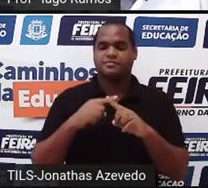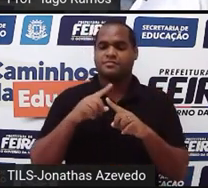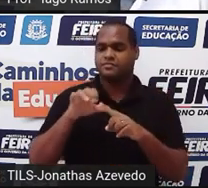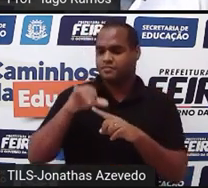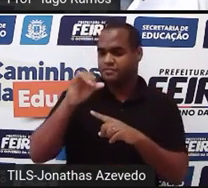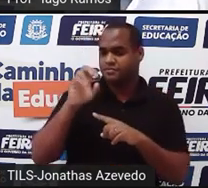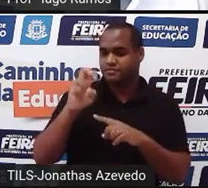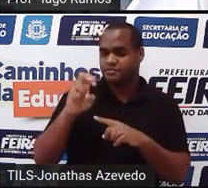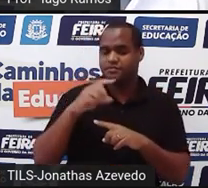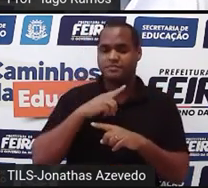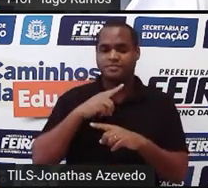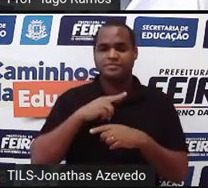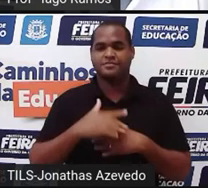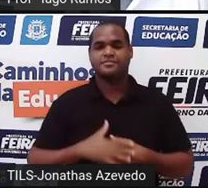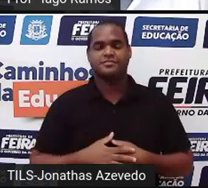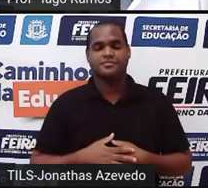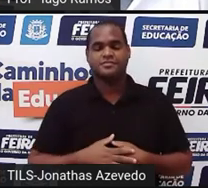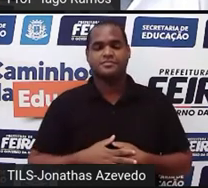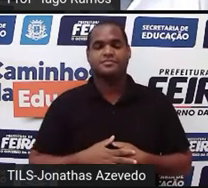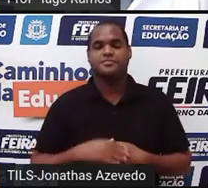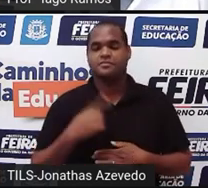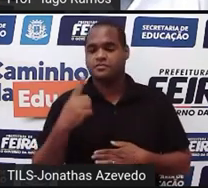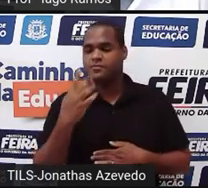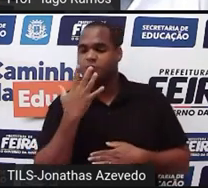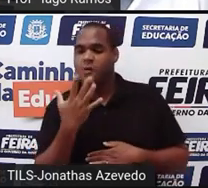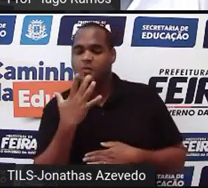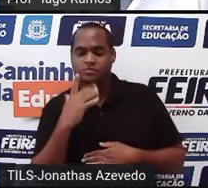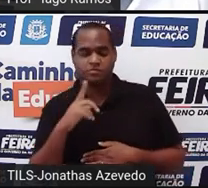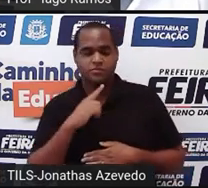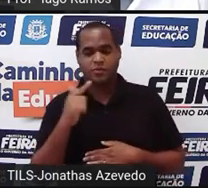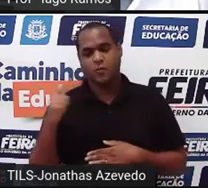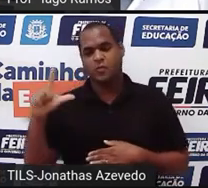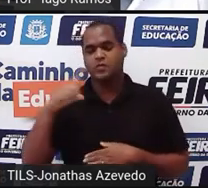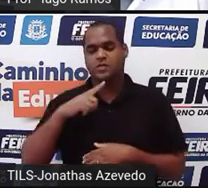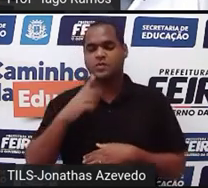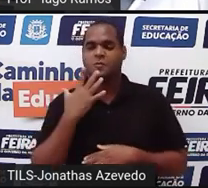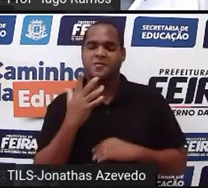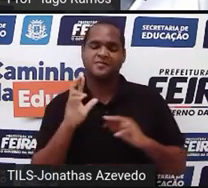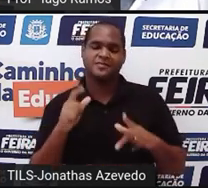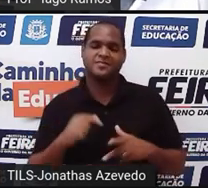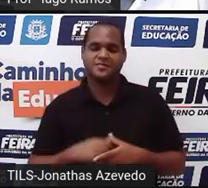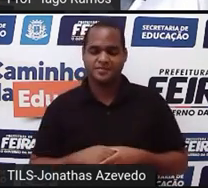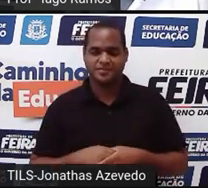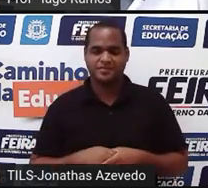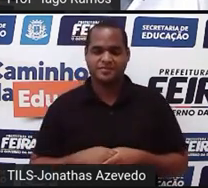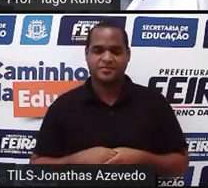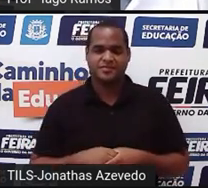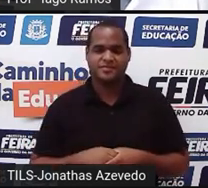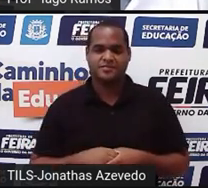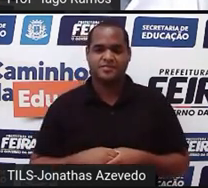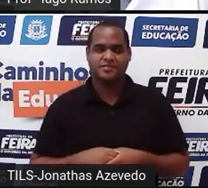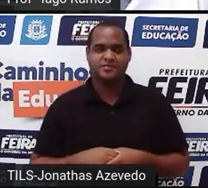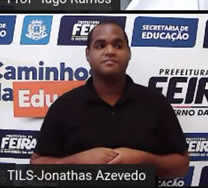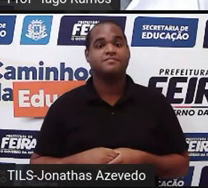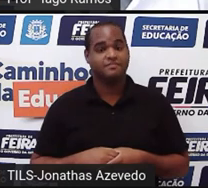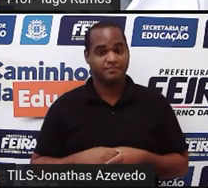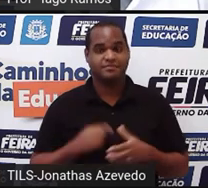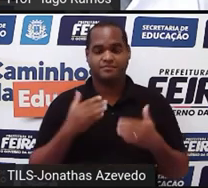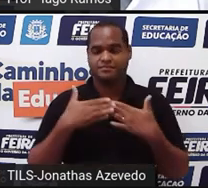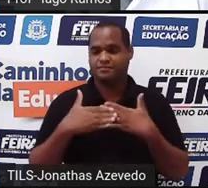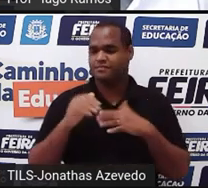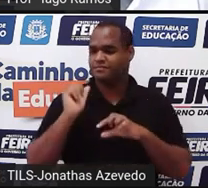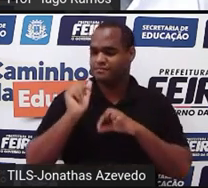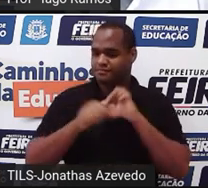5, coloco uma de uma cor e a outra do outro, tá bom? De outra cor. E a equação